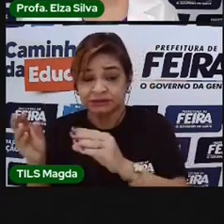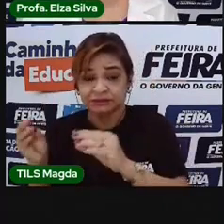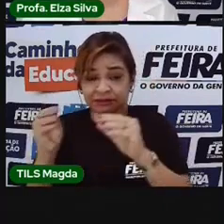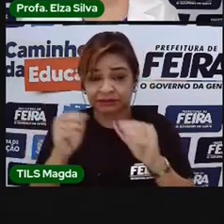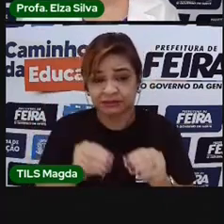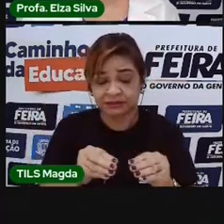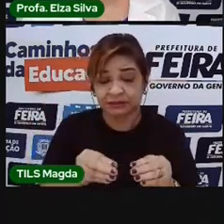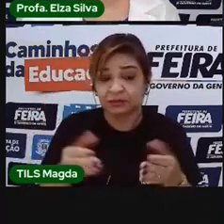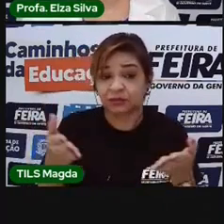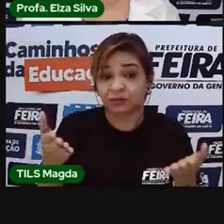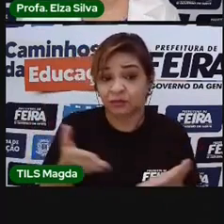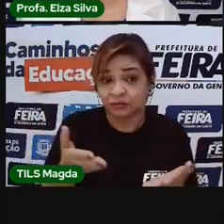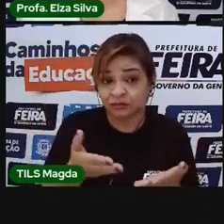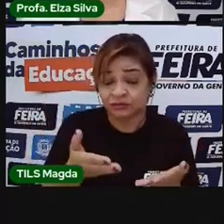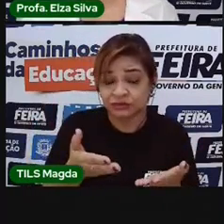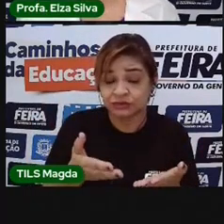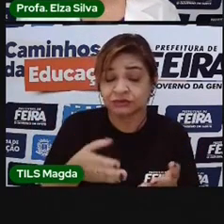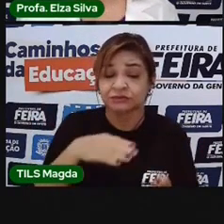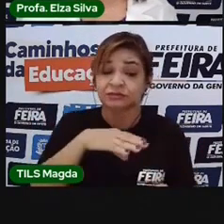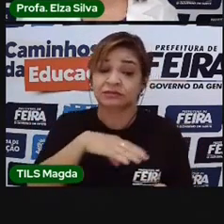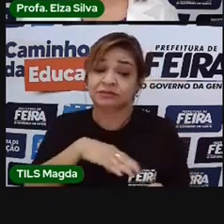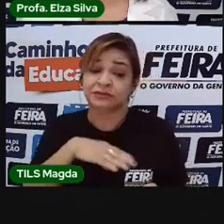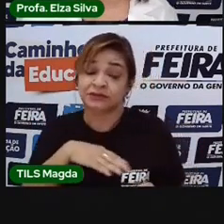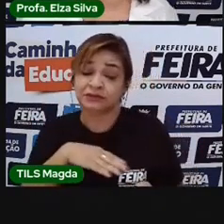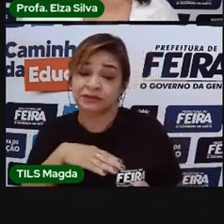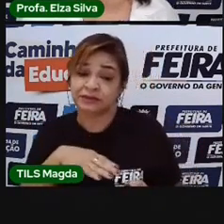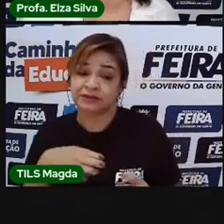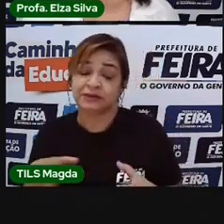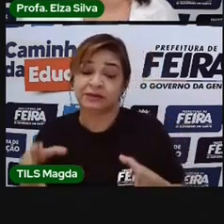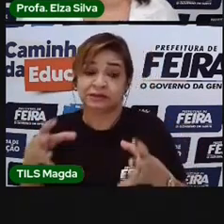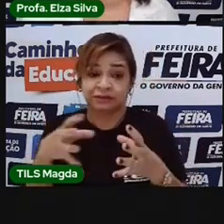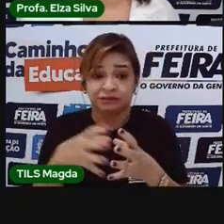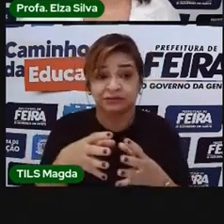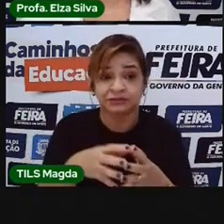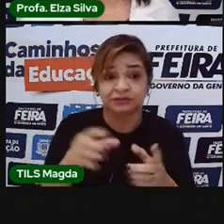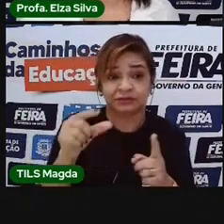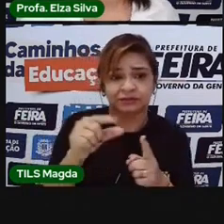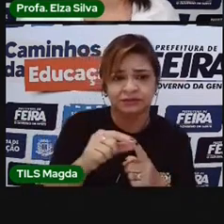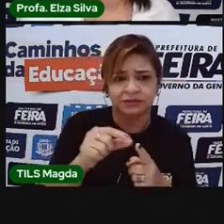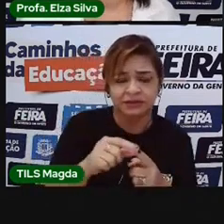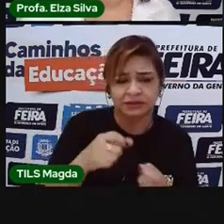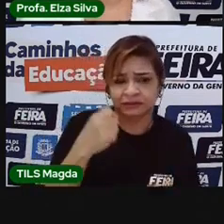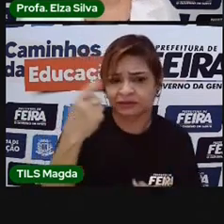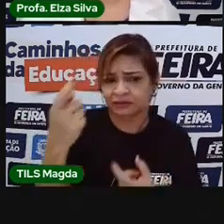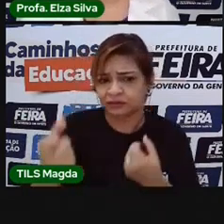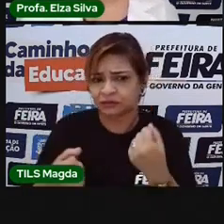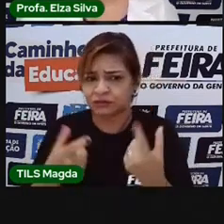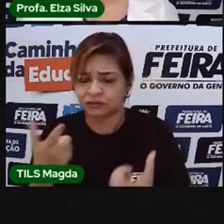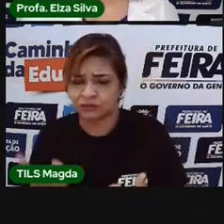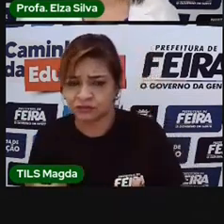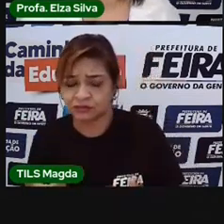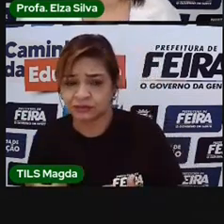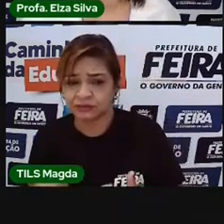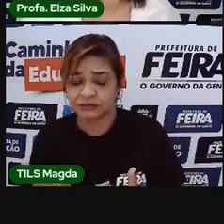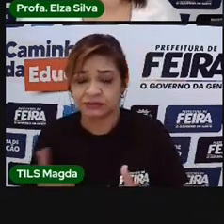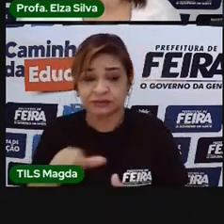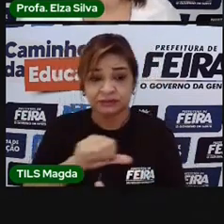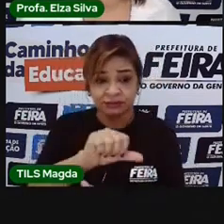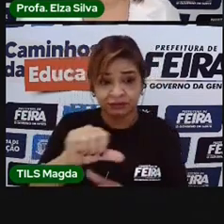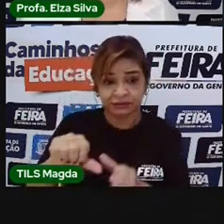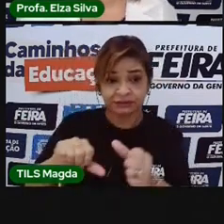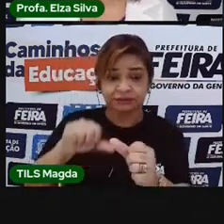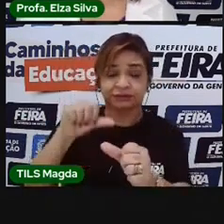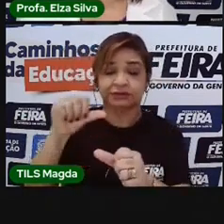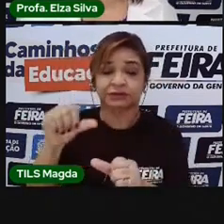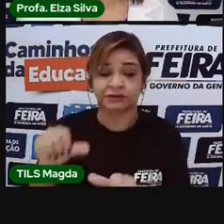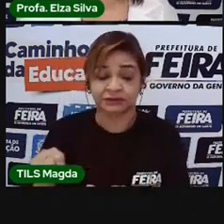léxico, ou seja, no nosso conjunto de palavras. Algumas já sofreram adaptação